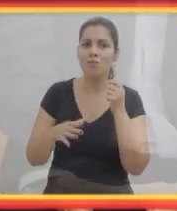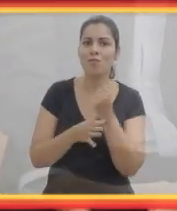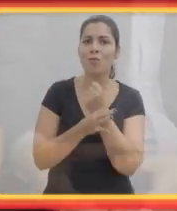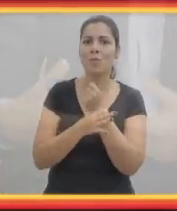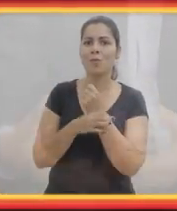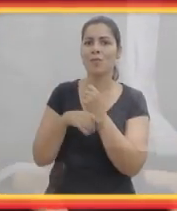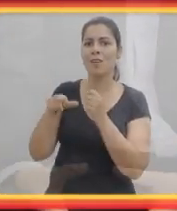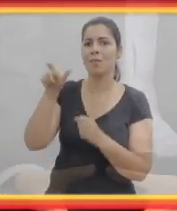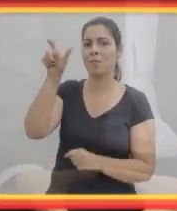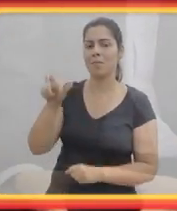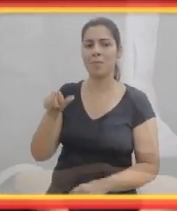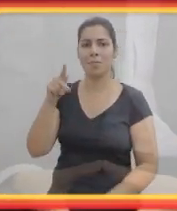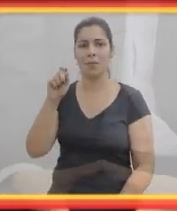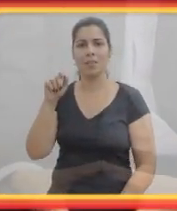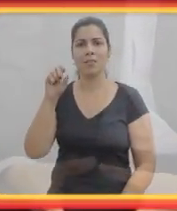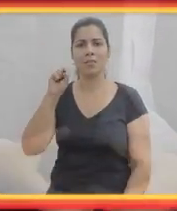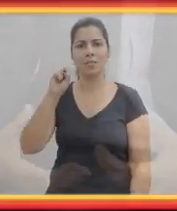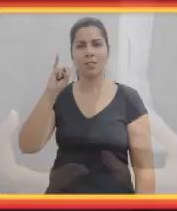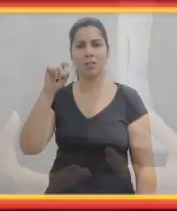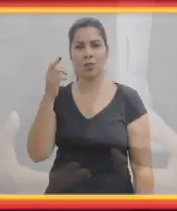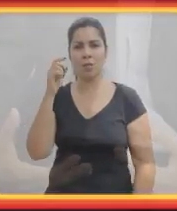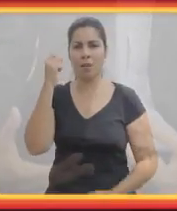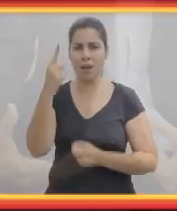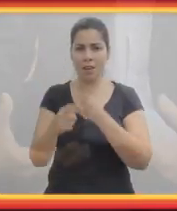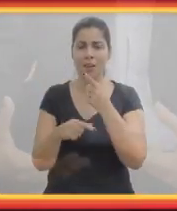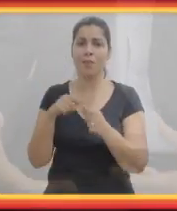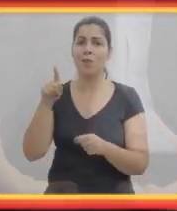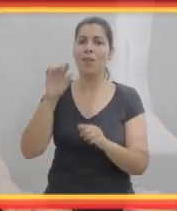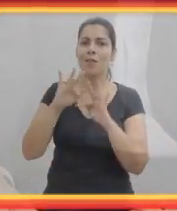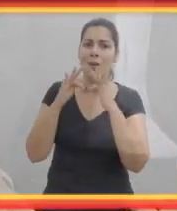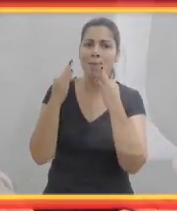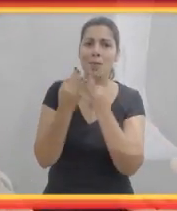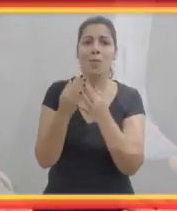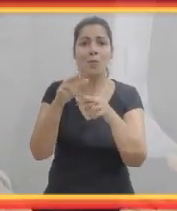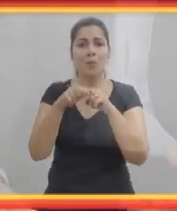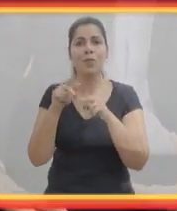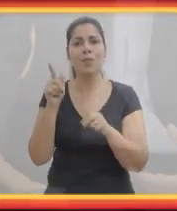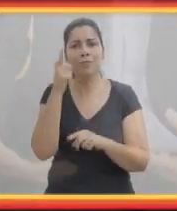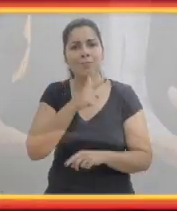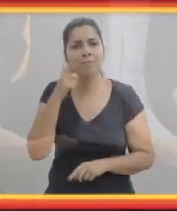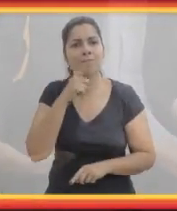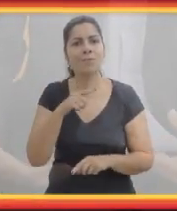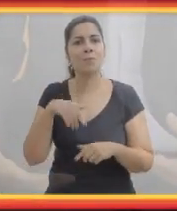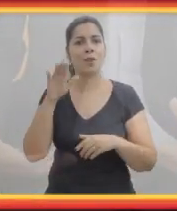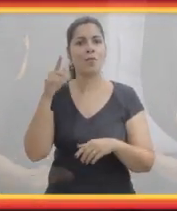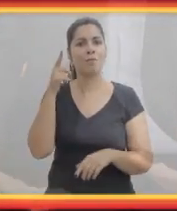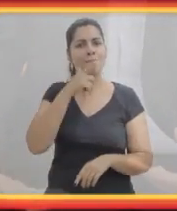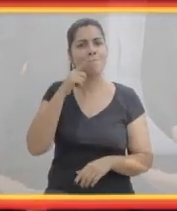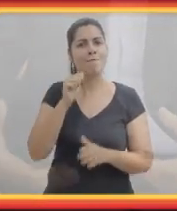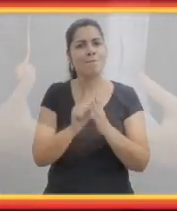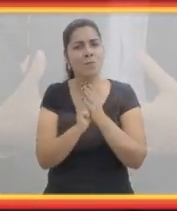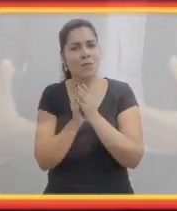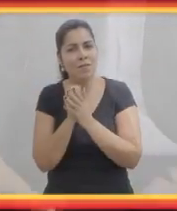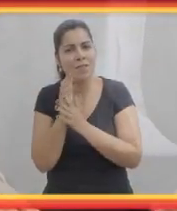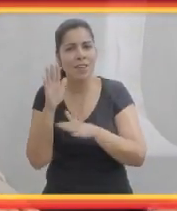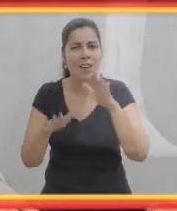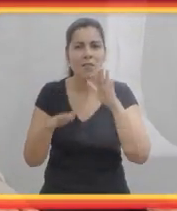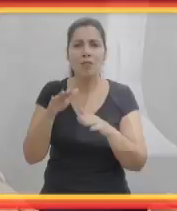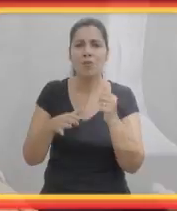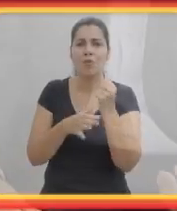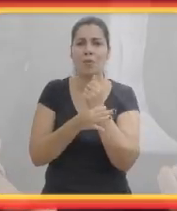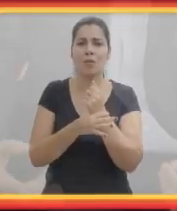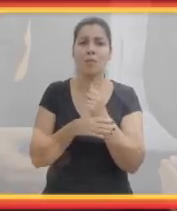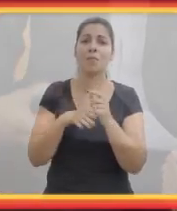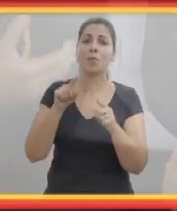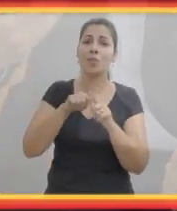aos pacientes com síndromes raras, eles devem ser como uma família, porque isso irá facilitar, na maior parte